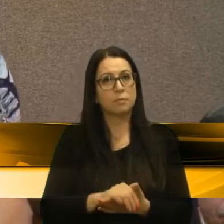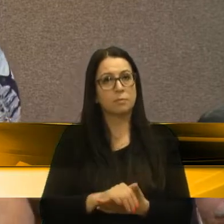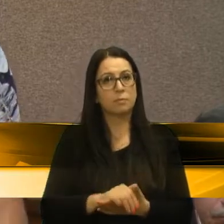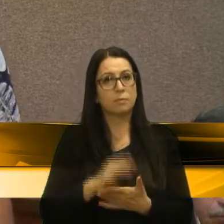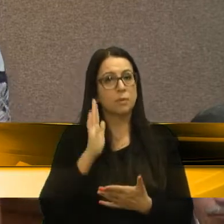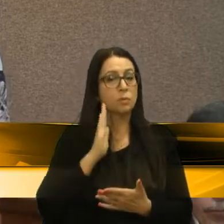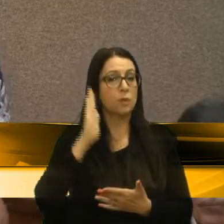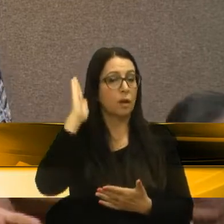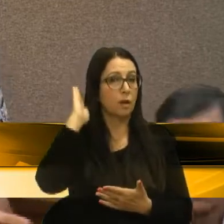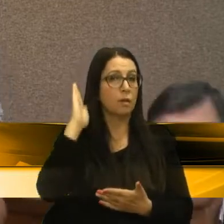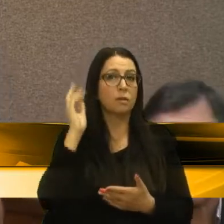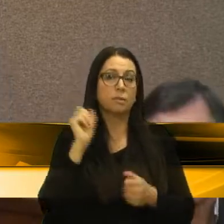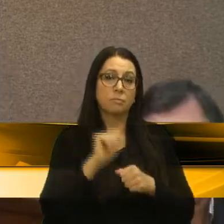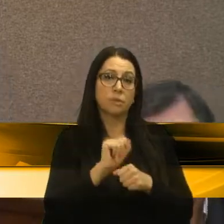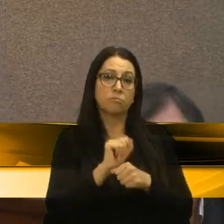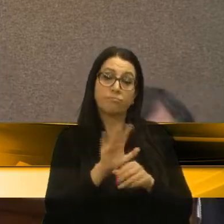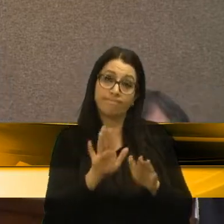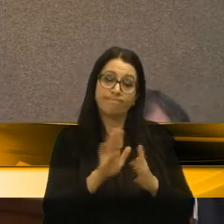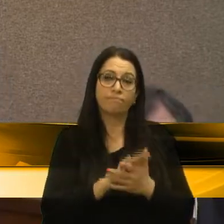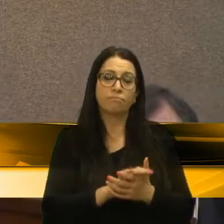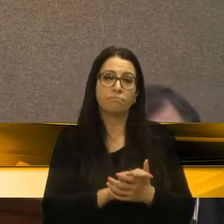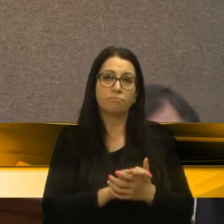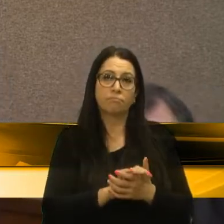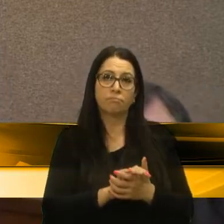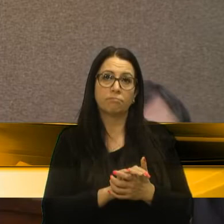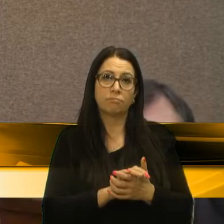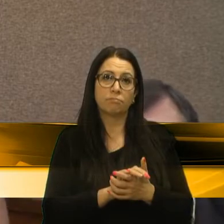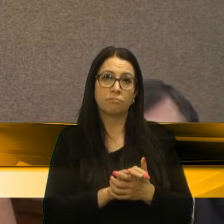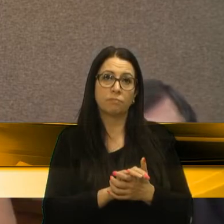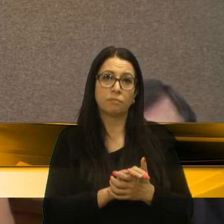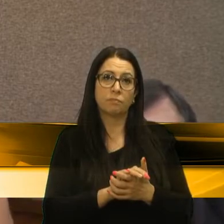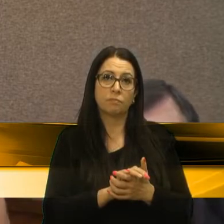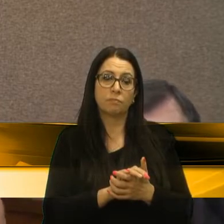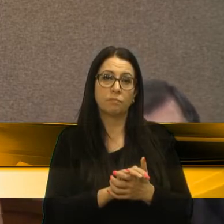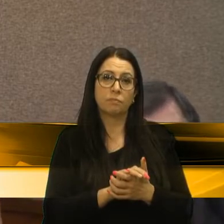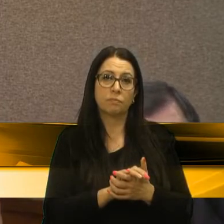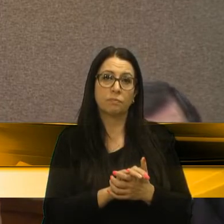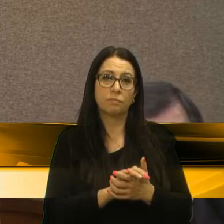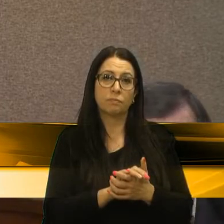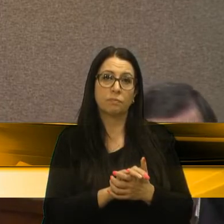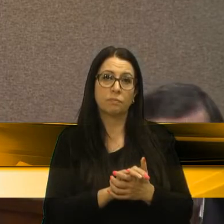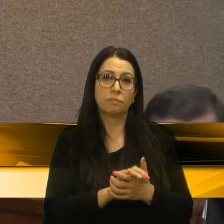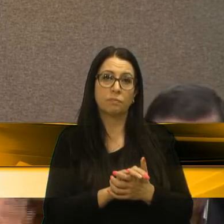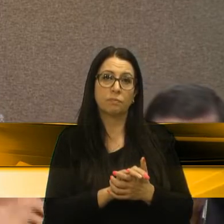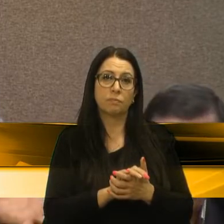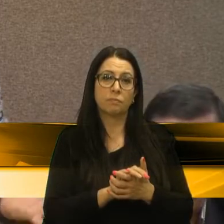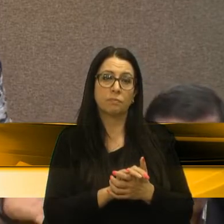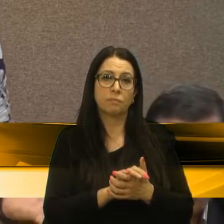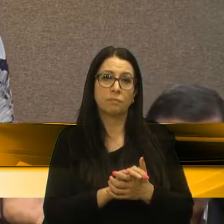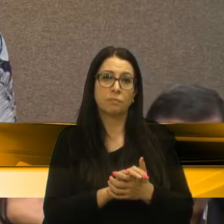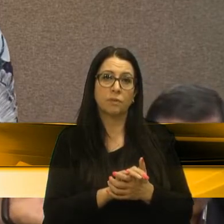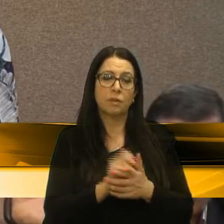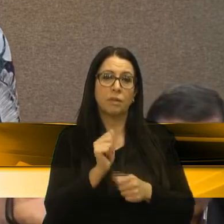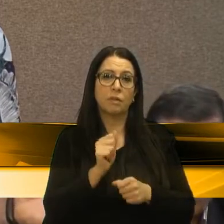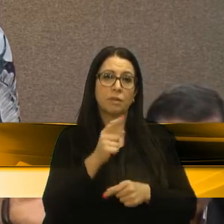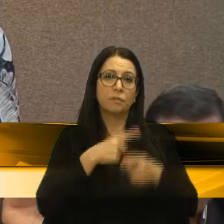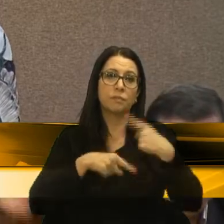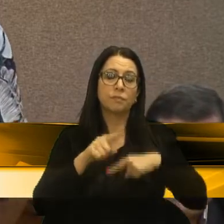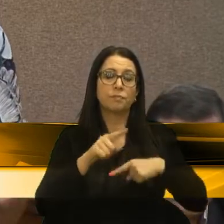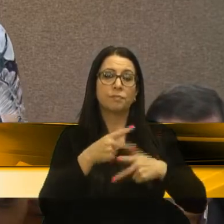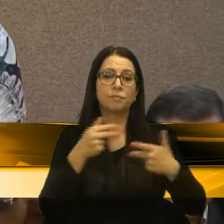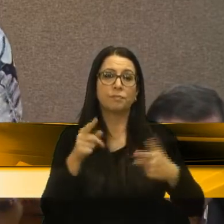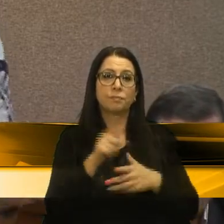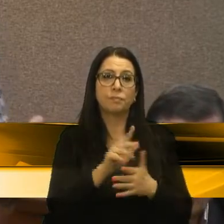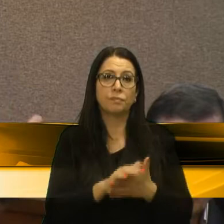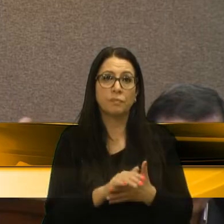e que esperamos que ele possa reverter essa situação. Muitas